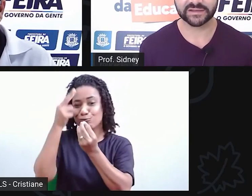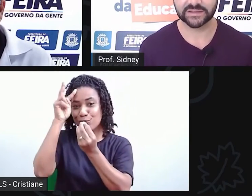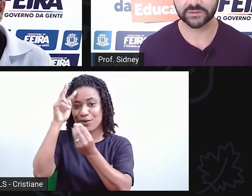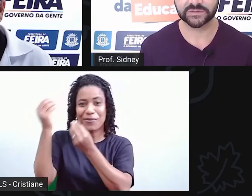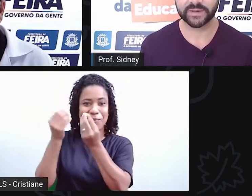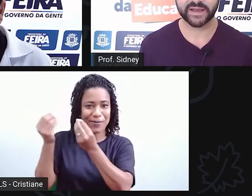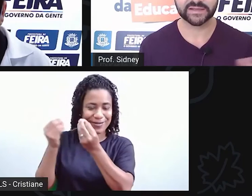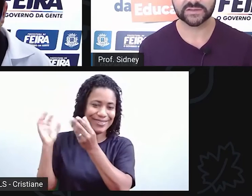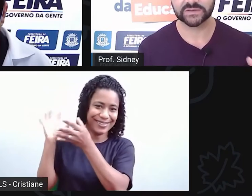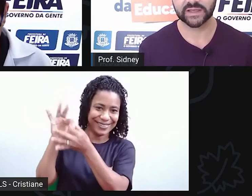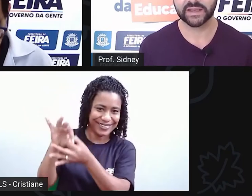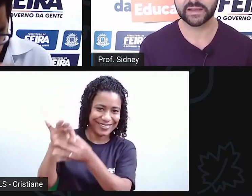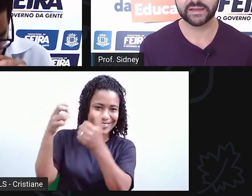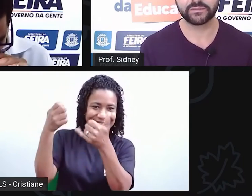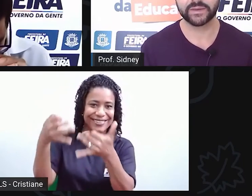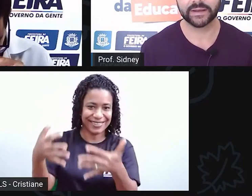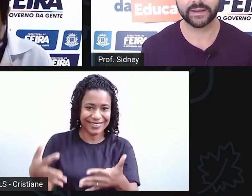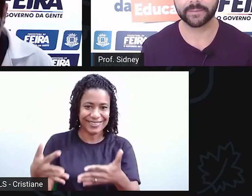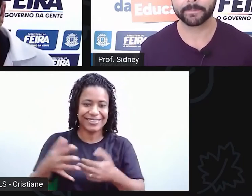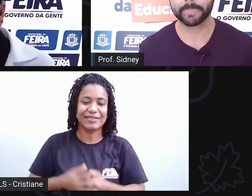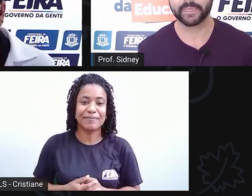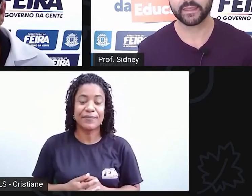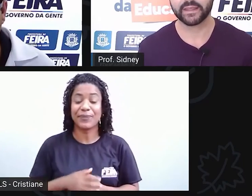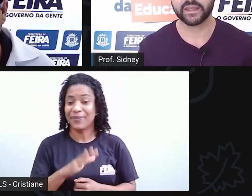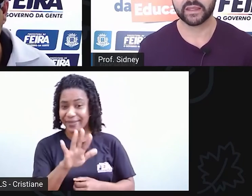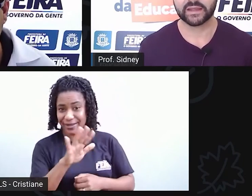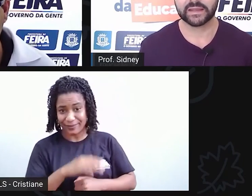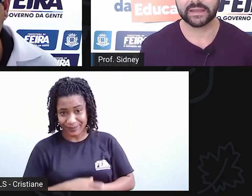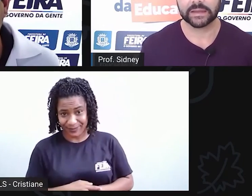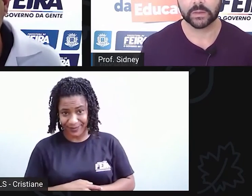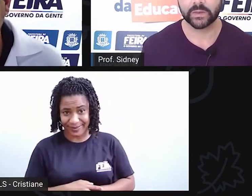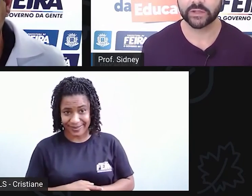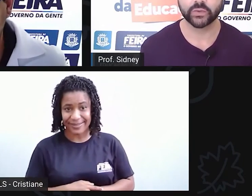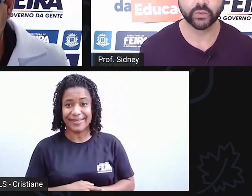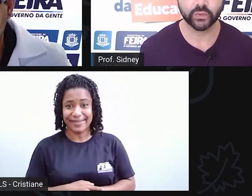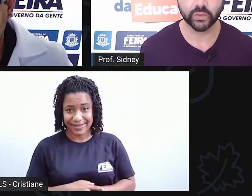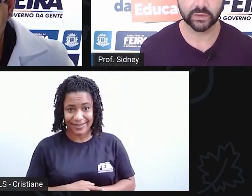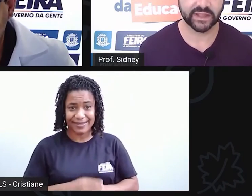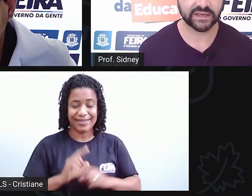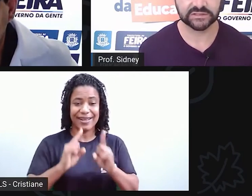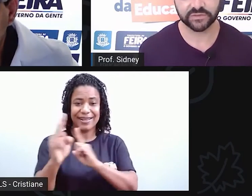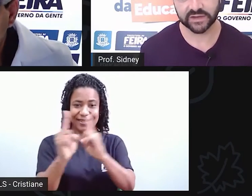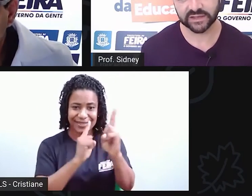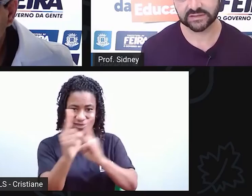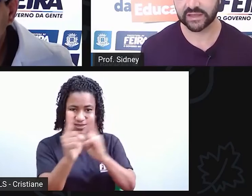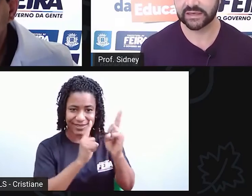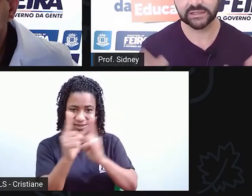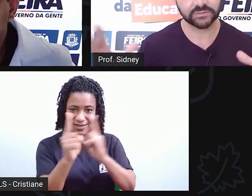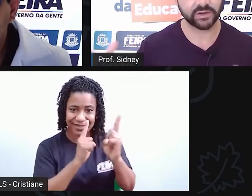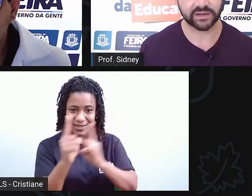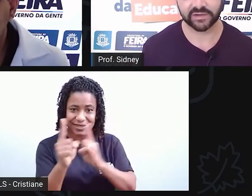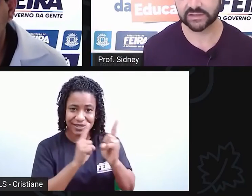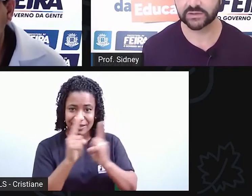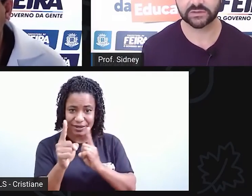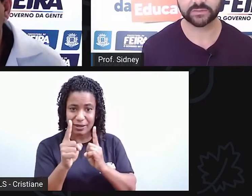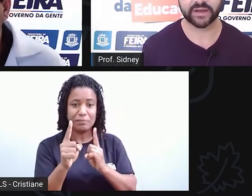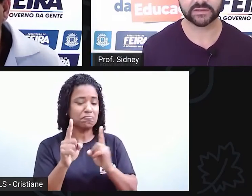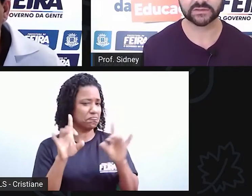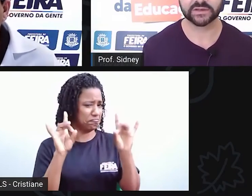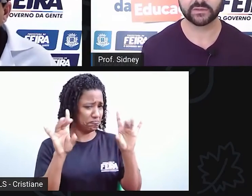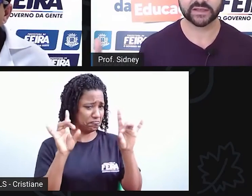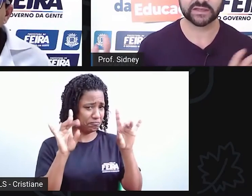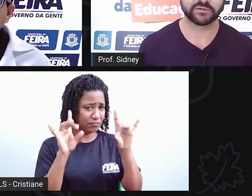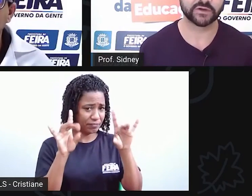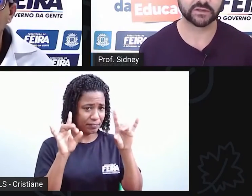que senhora dos passos, né? A Era uma... Um reduto da elite ferência. A elite morava na senhora dos